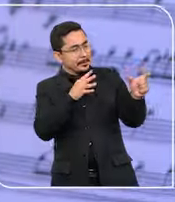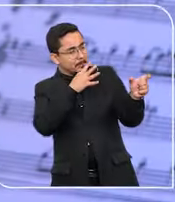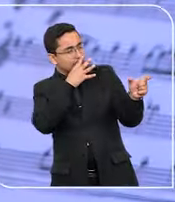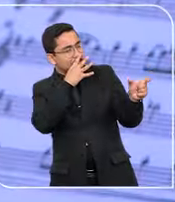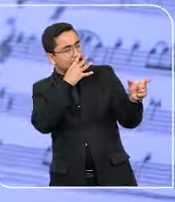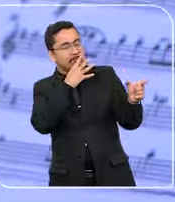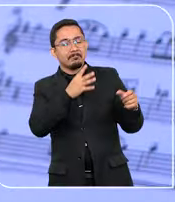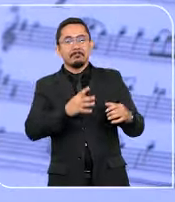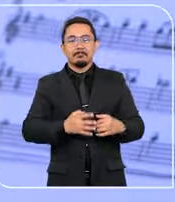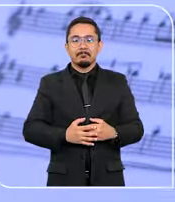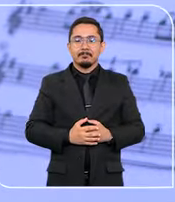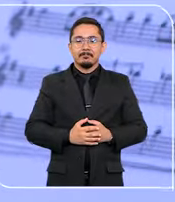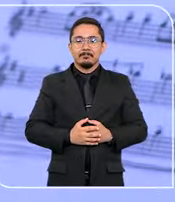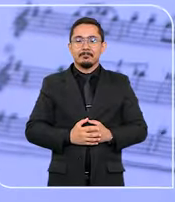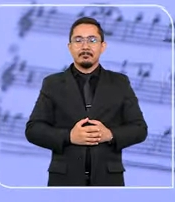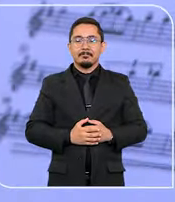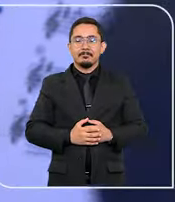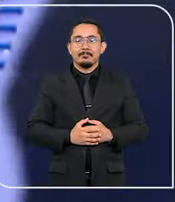possível.